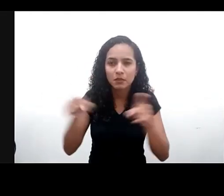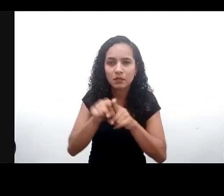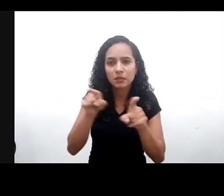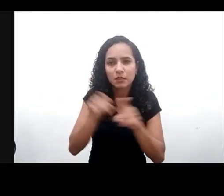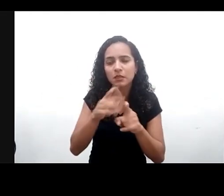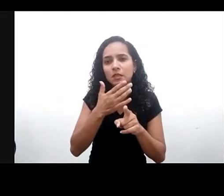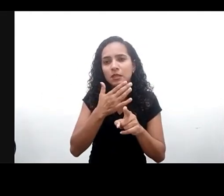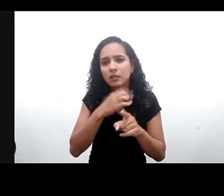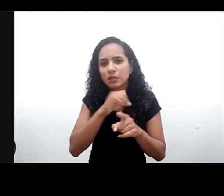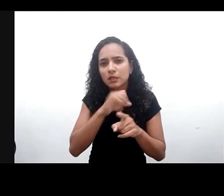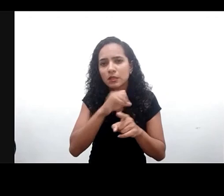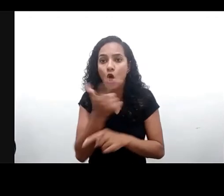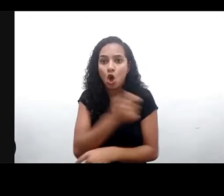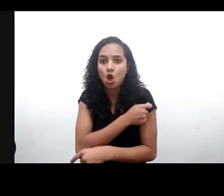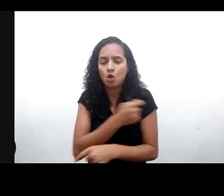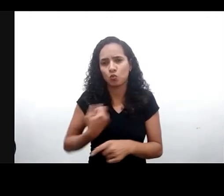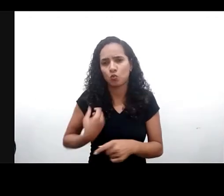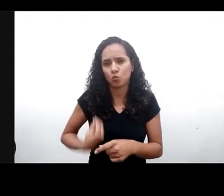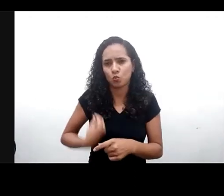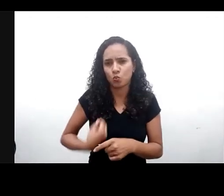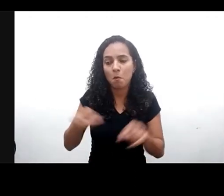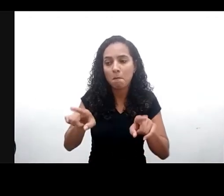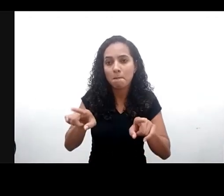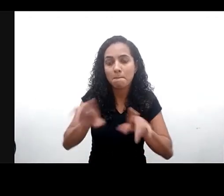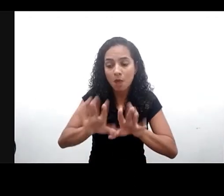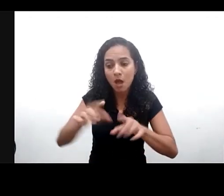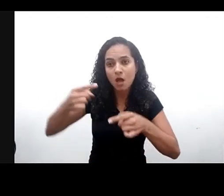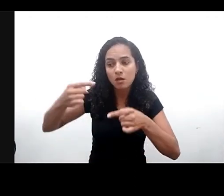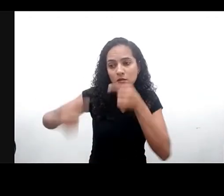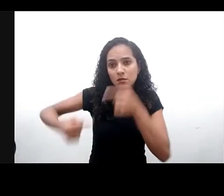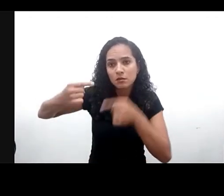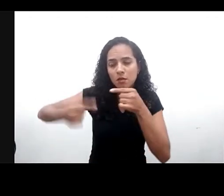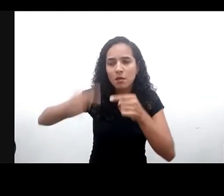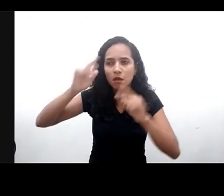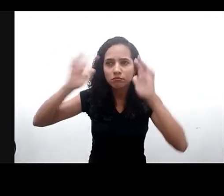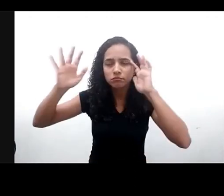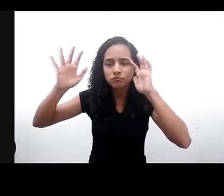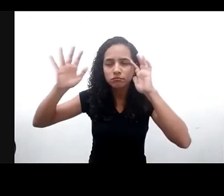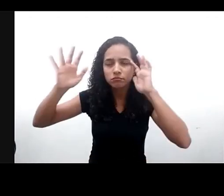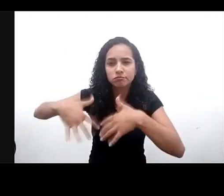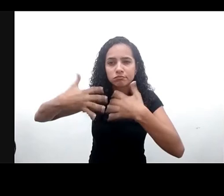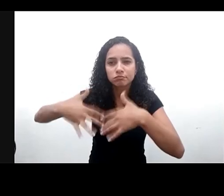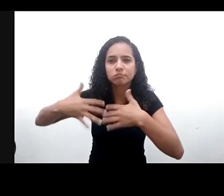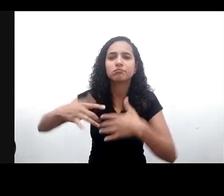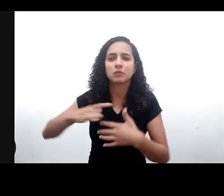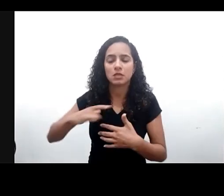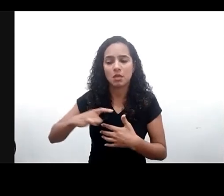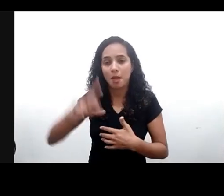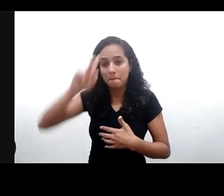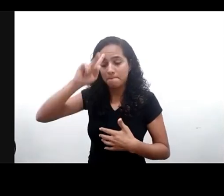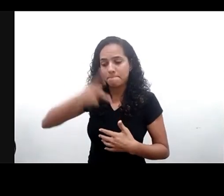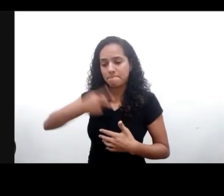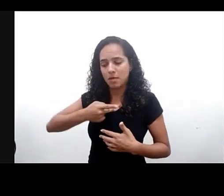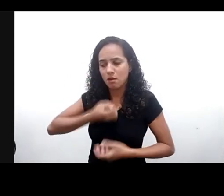que eles convivem, mas nos debates e nas reflexões também eles trouxeram aí sim questões mais pessoais que